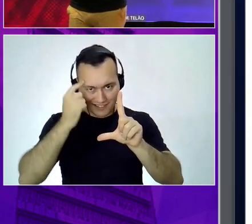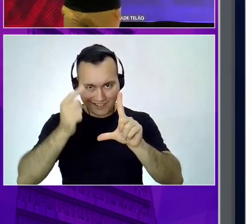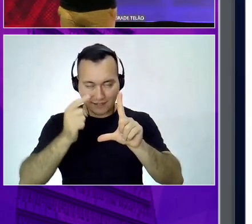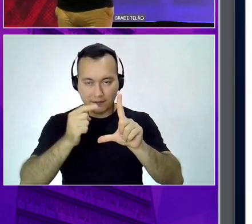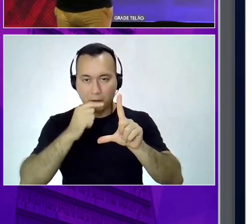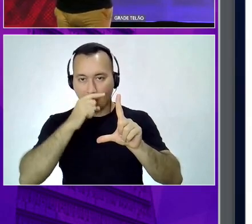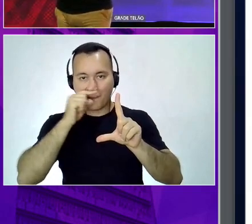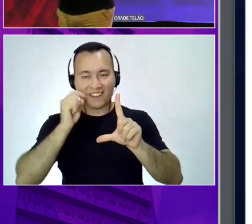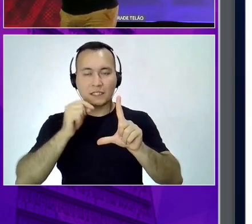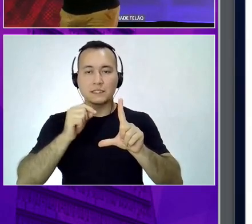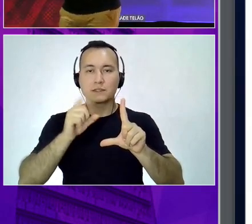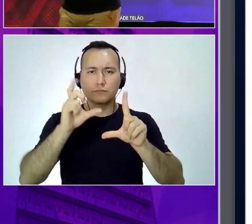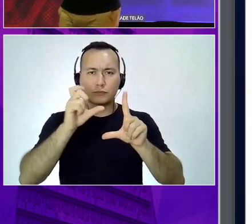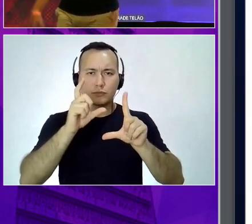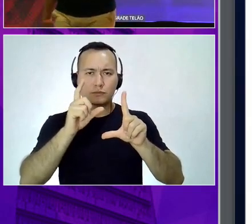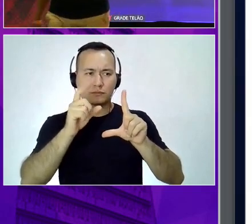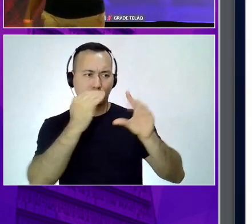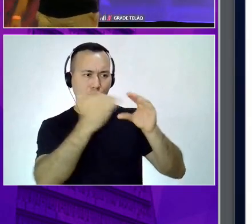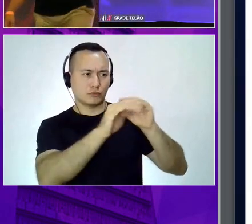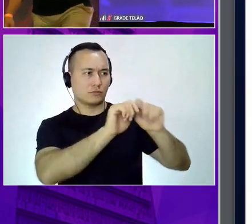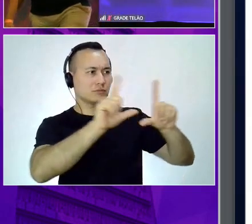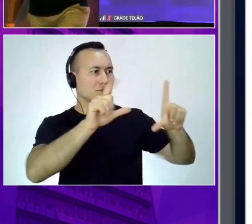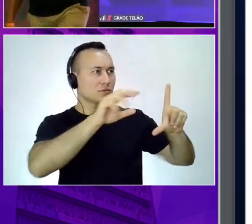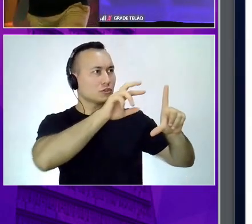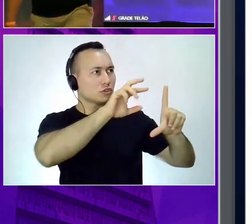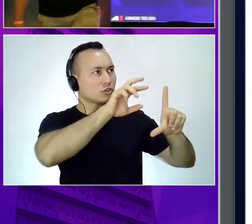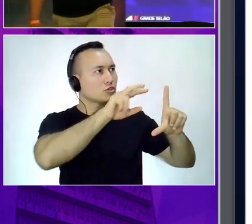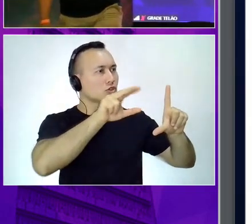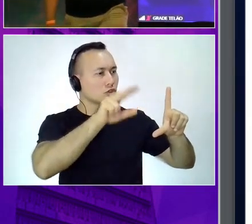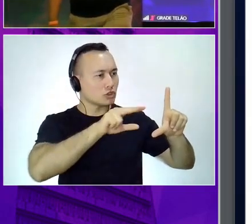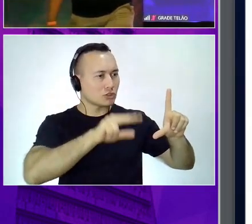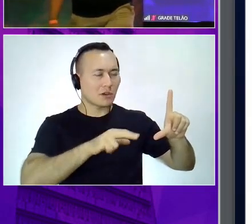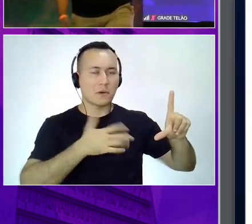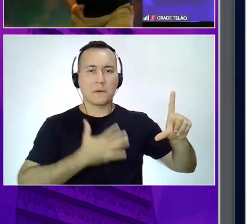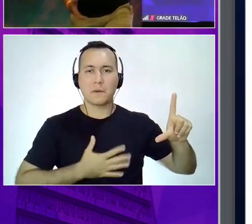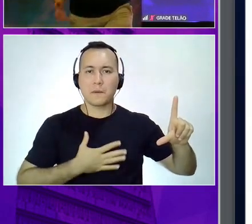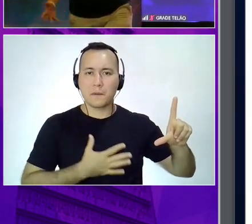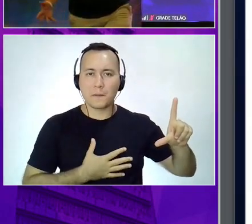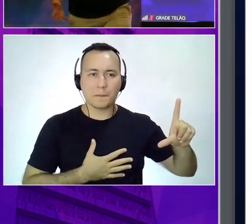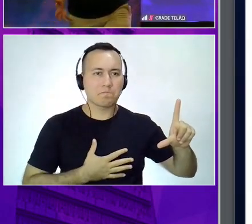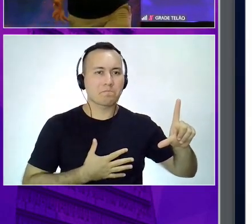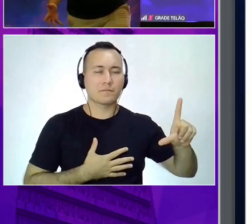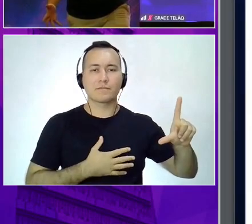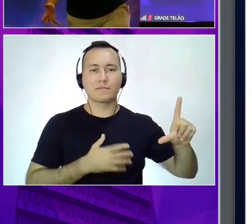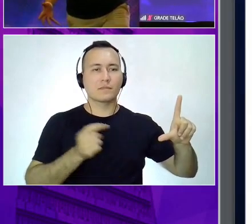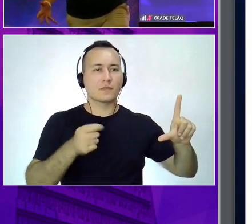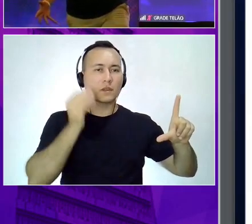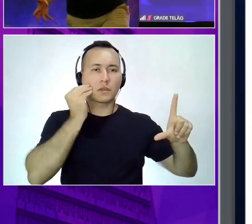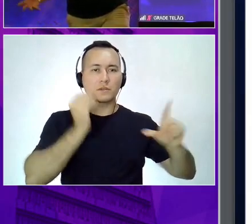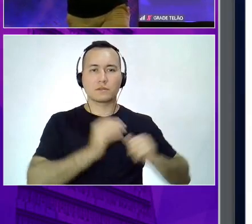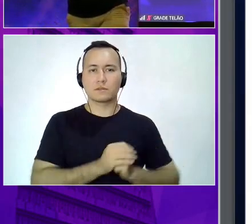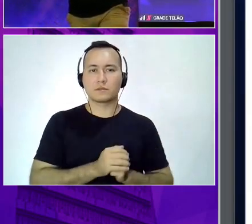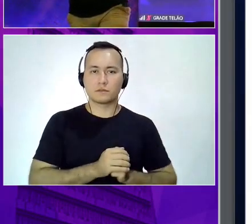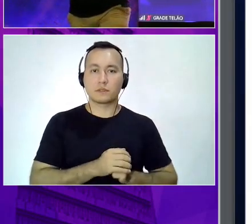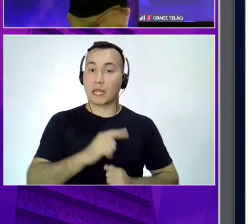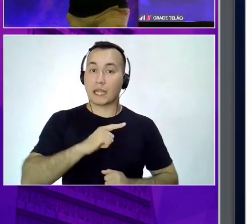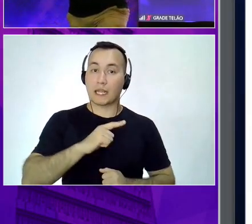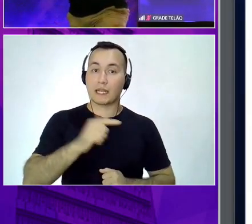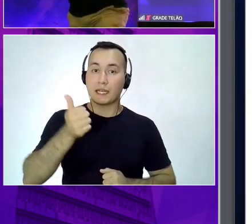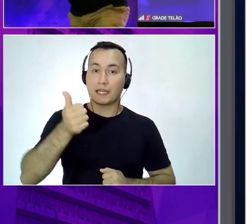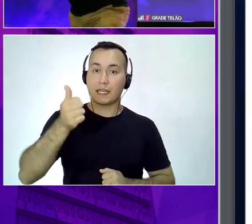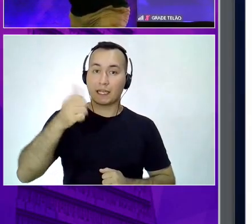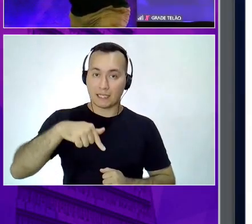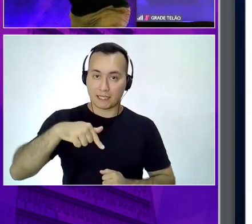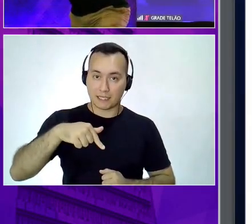áreas que vocês estão bons pra caramba. Porque são 17 territórios, não significa que eu tô ruim em tudo. Eu fazia muito curso,